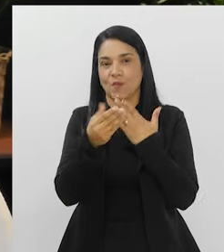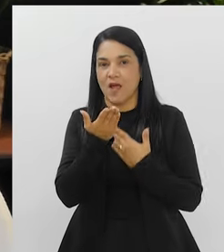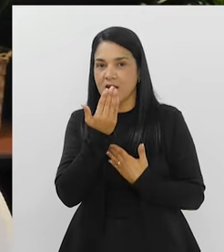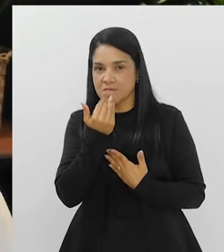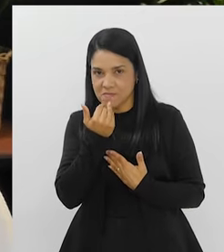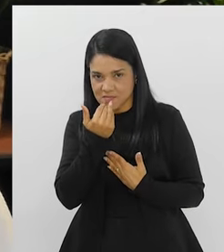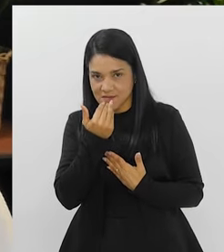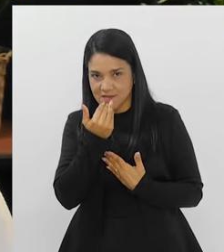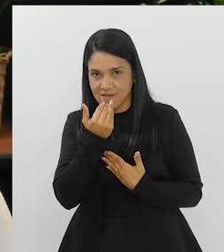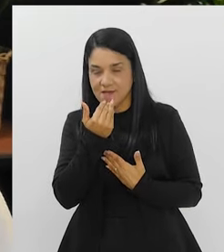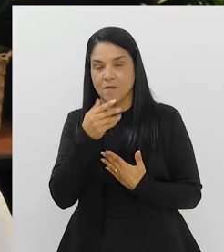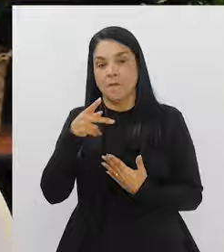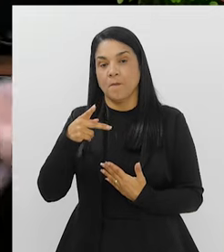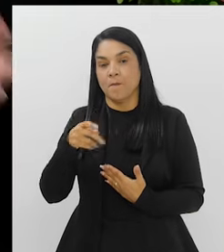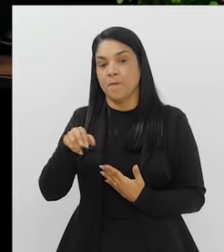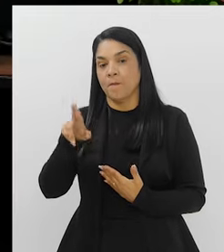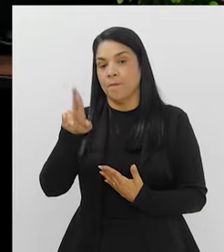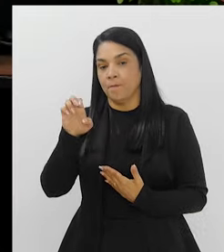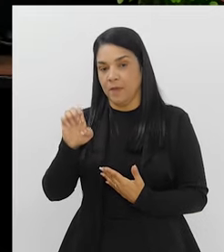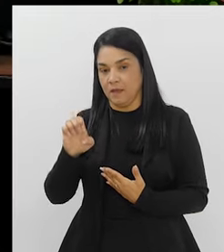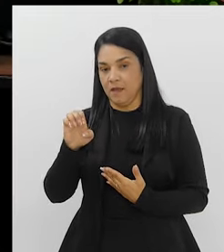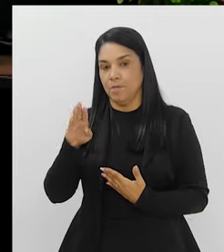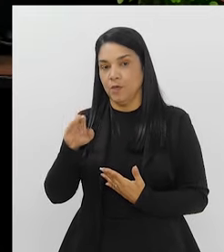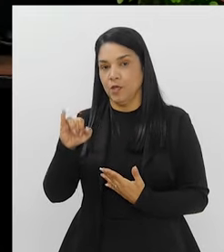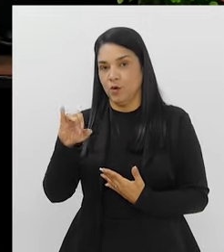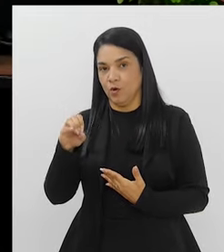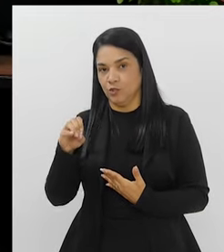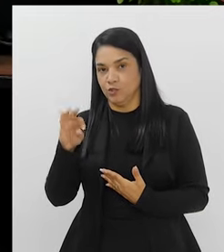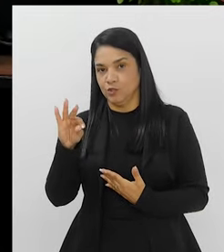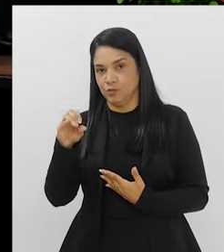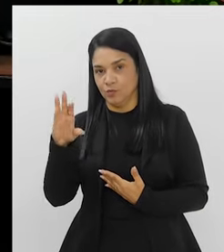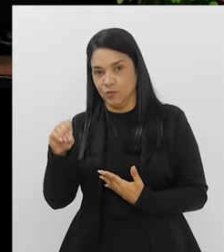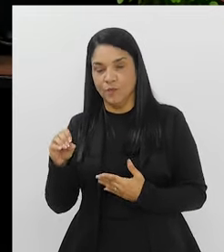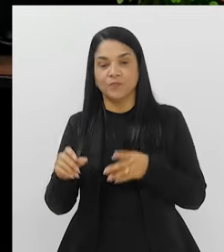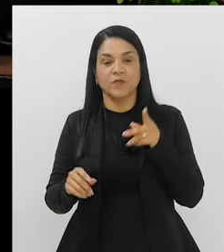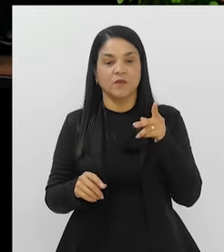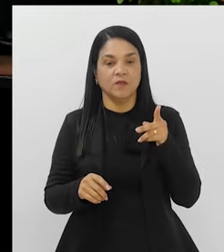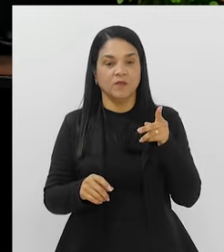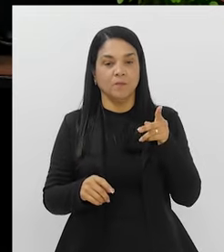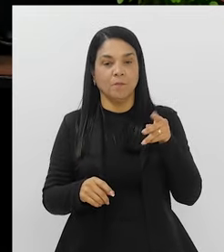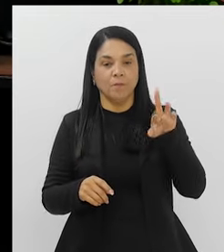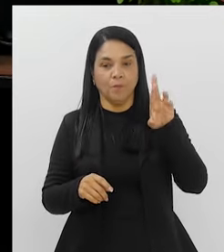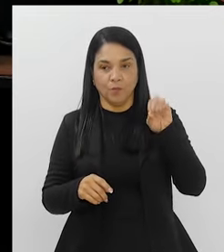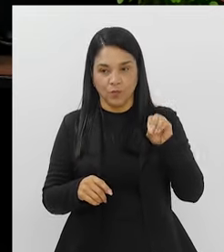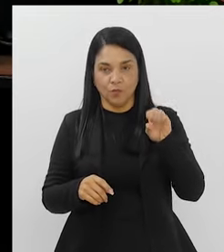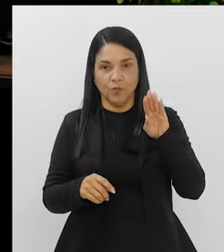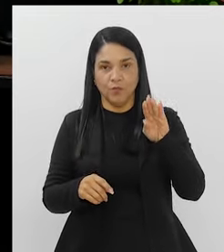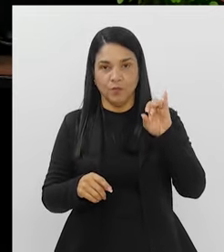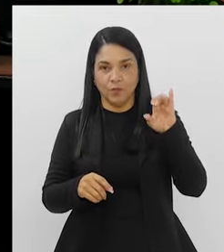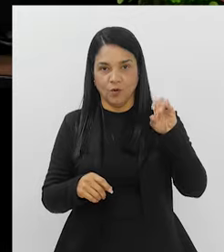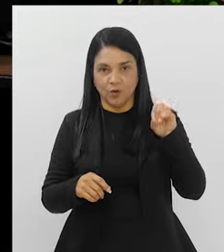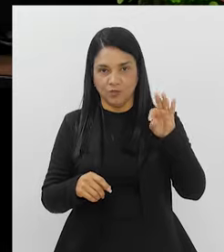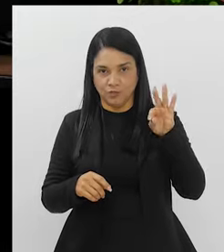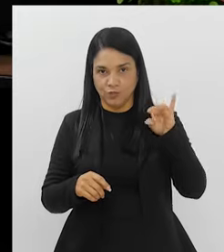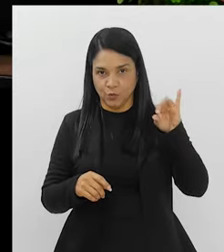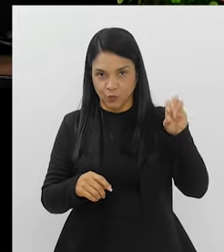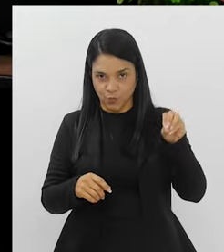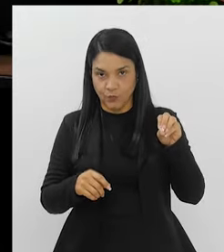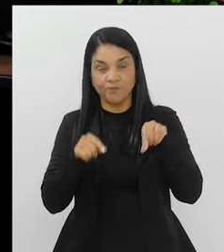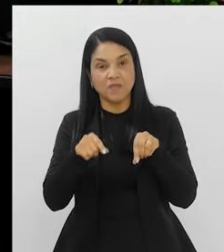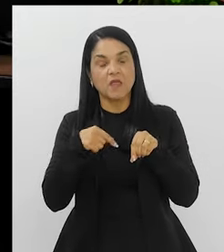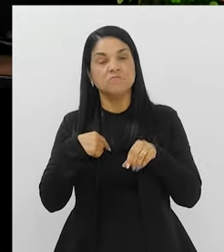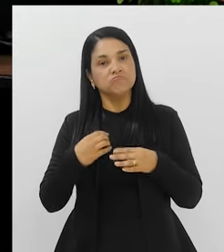Alimentares com prebióticos e probióticos e no que esse intestino vai ficando